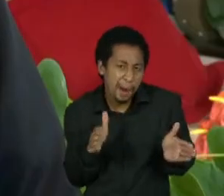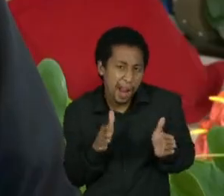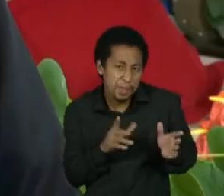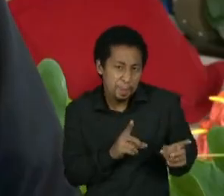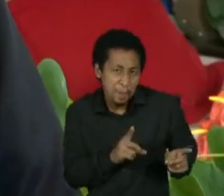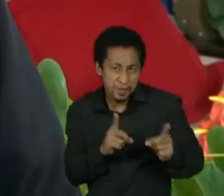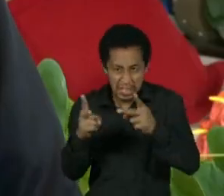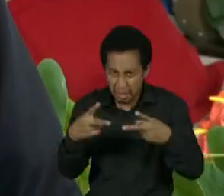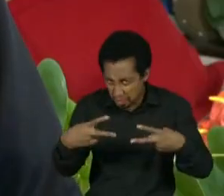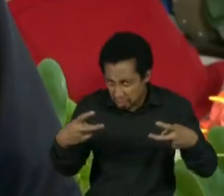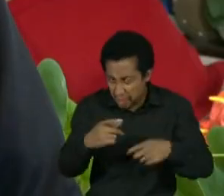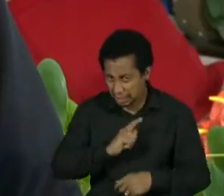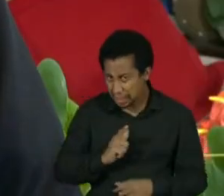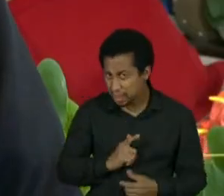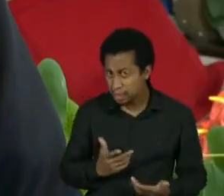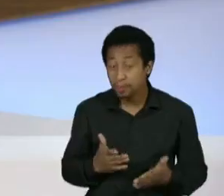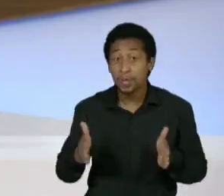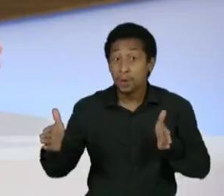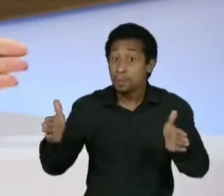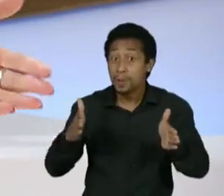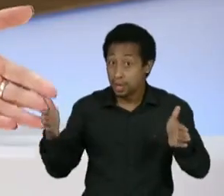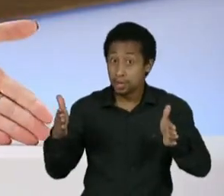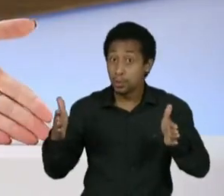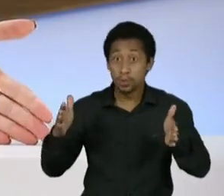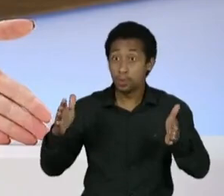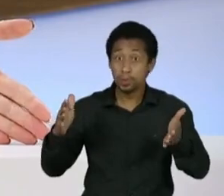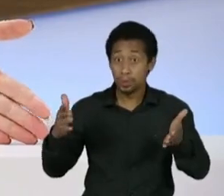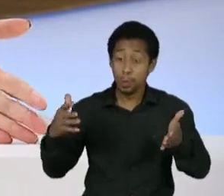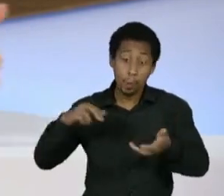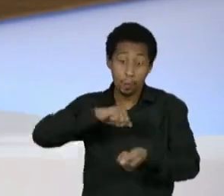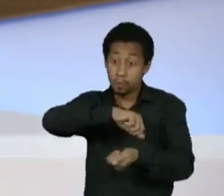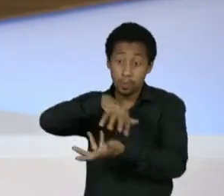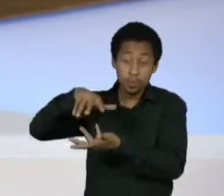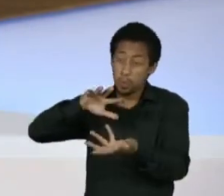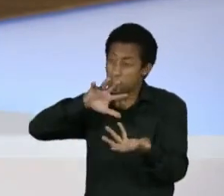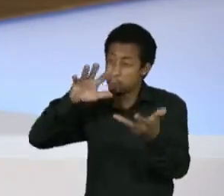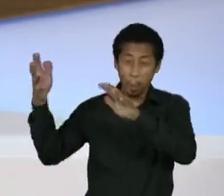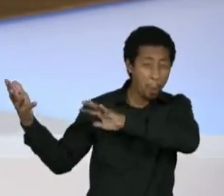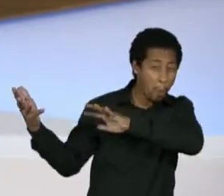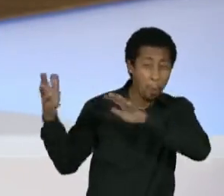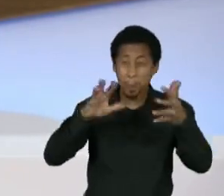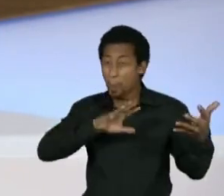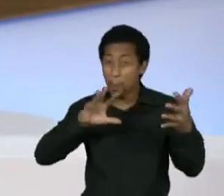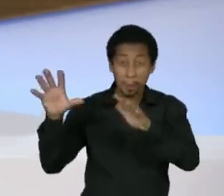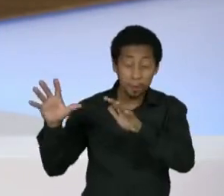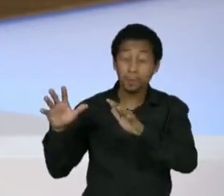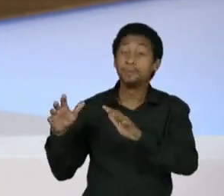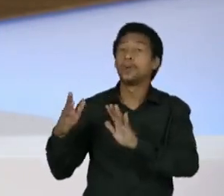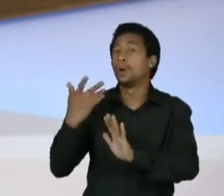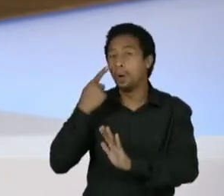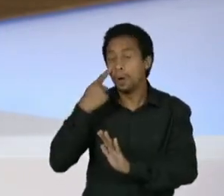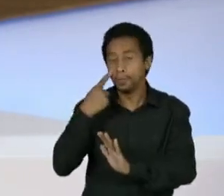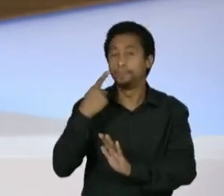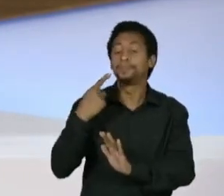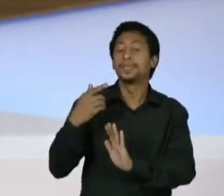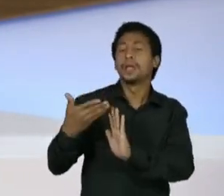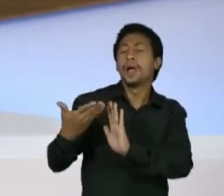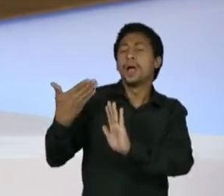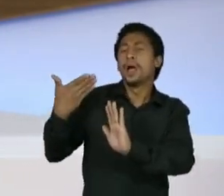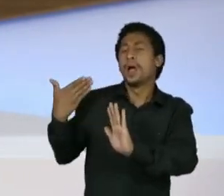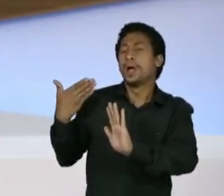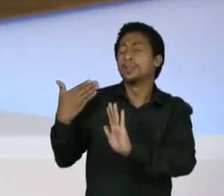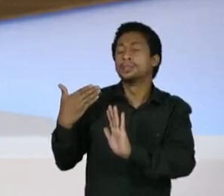nós estamos no meio de uma transição energética. Há alguns meses antes da guerra, o petróleo estava meio